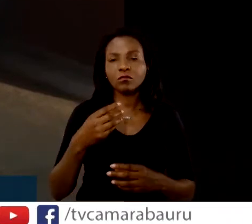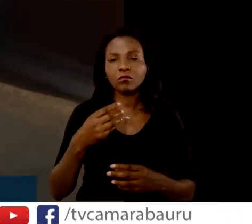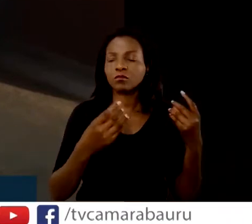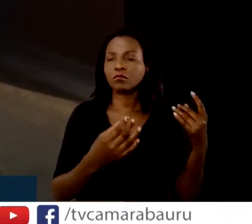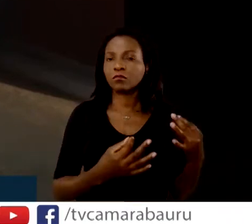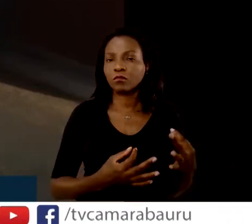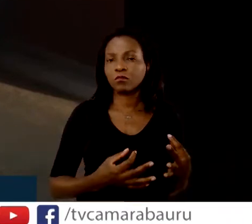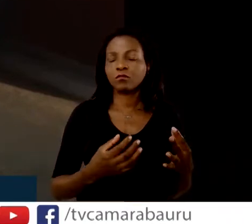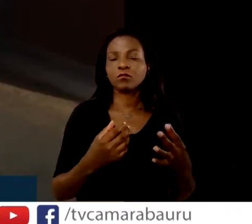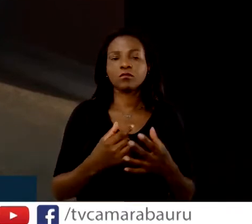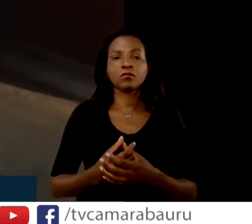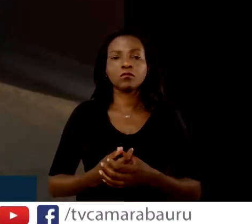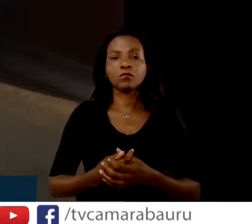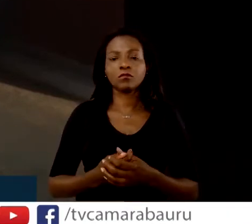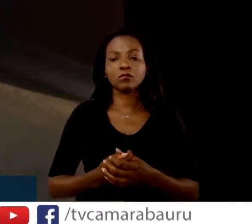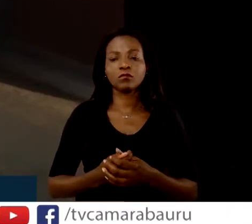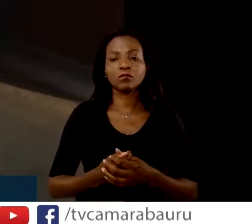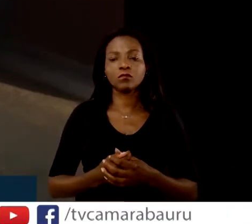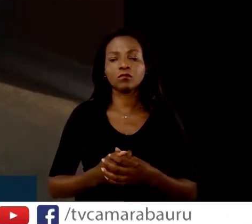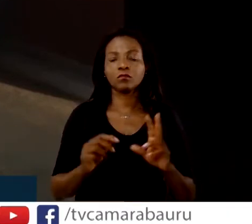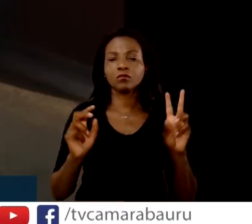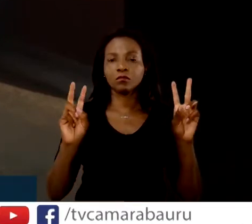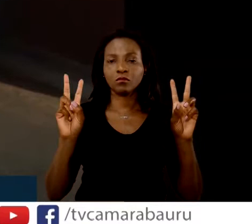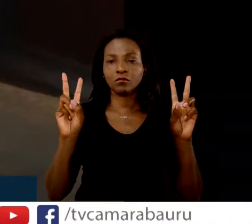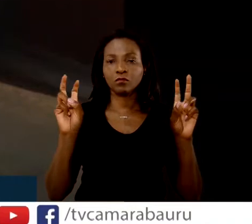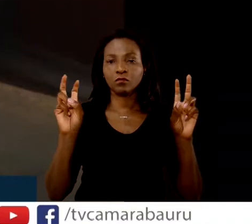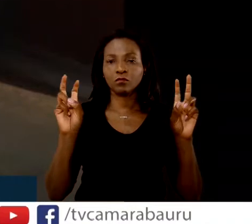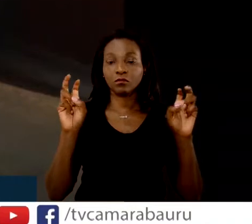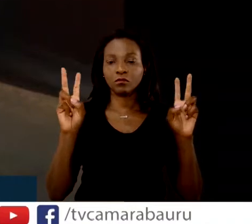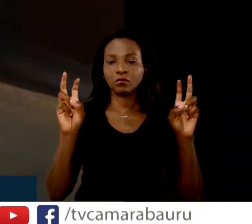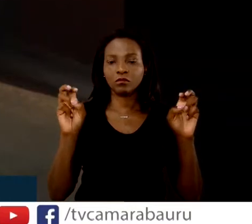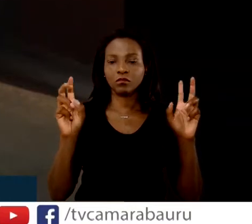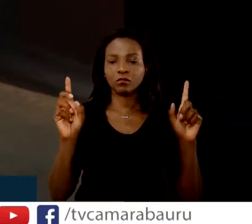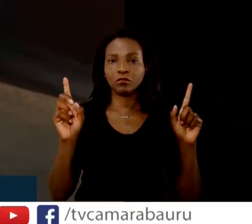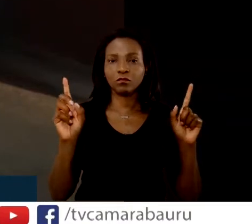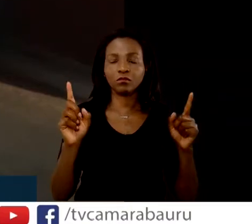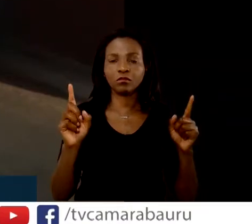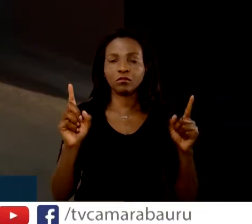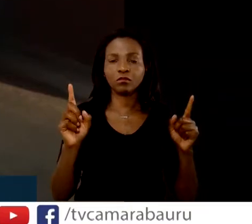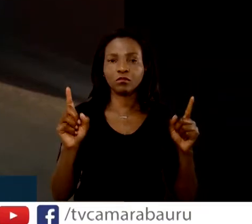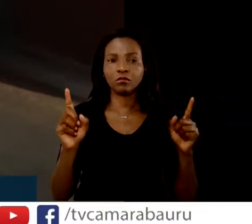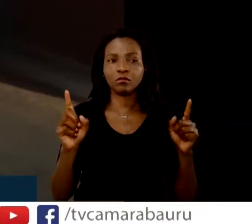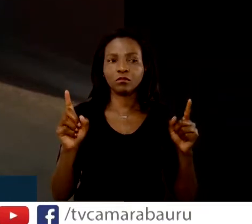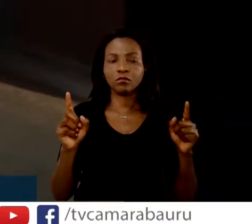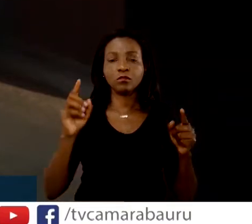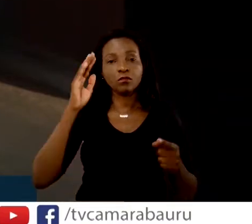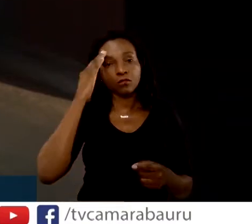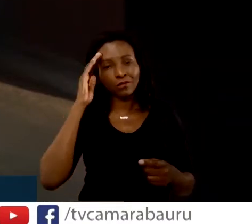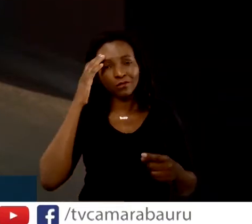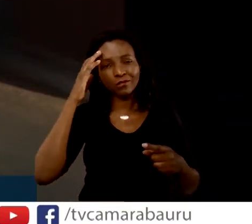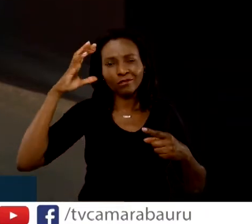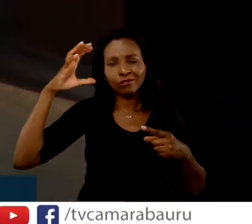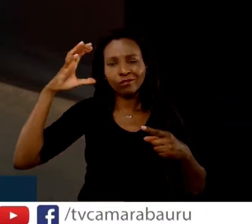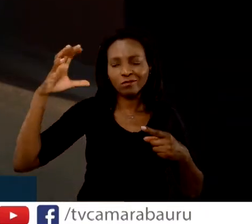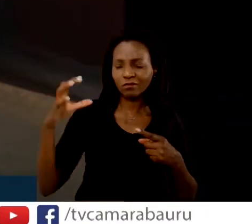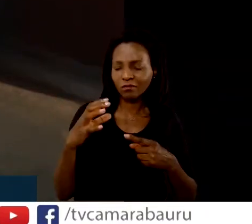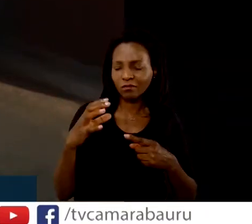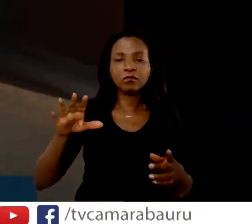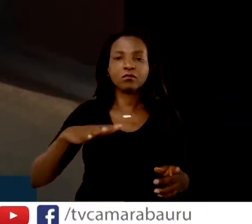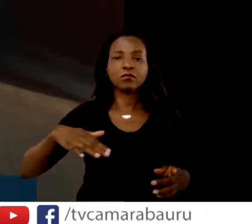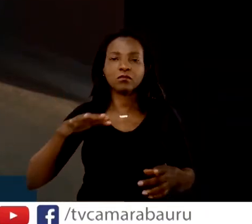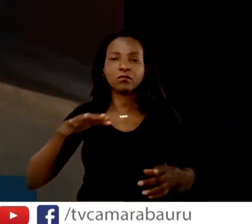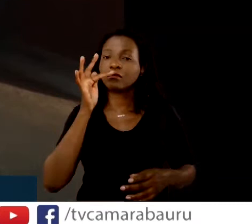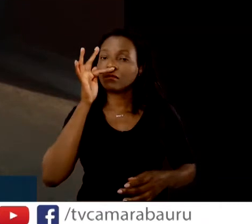abre aspas, neste sentido, entendemos o impacto no setor de flores e